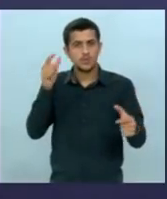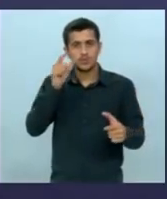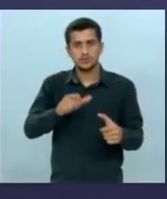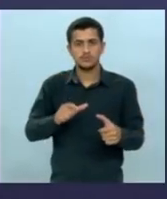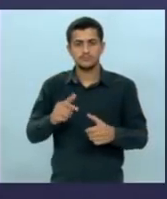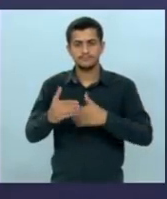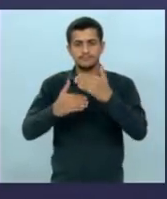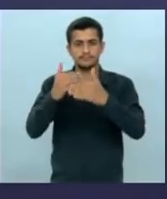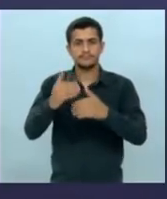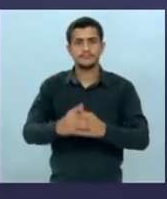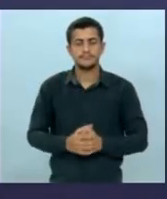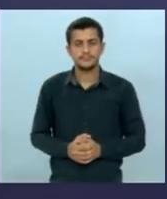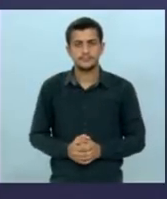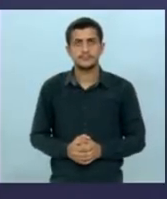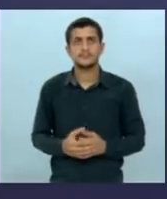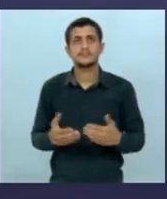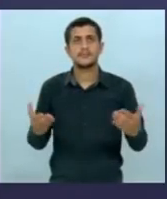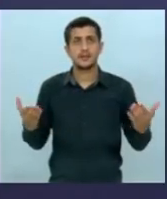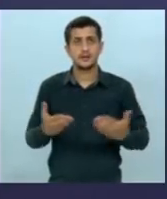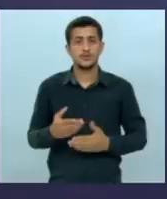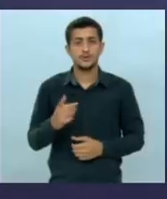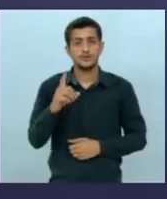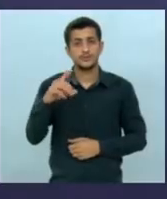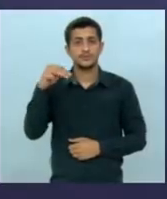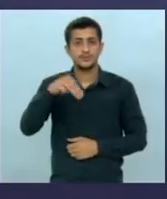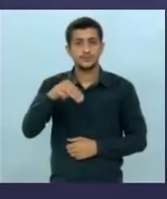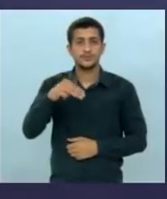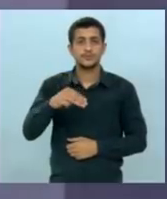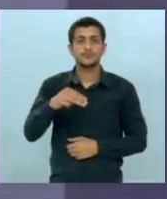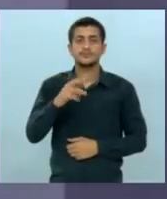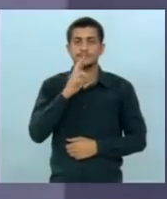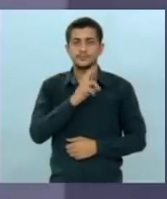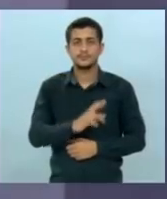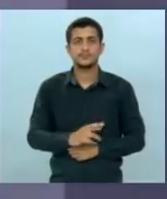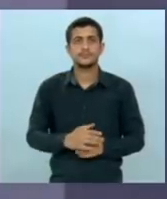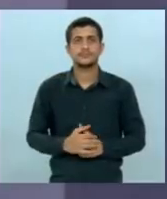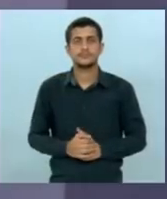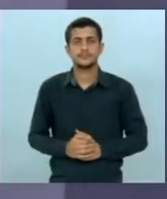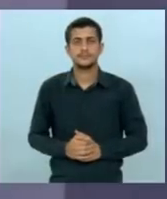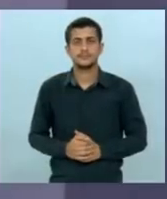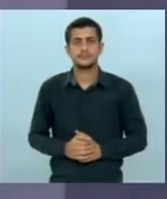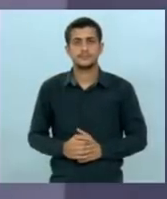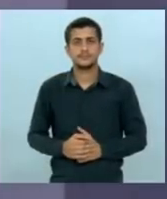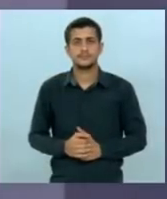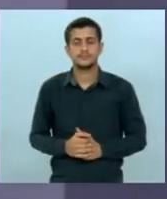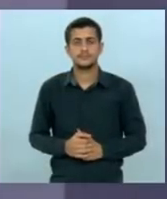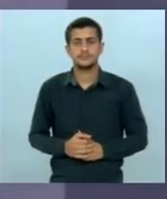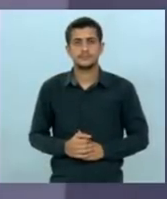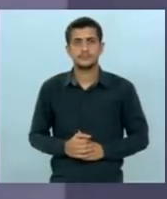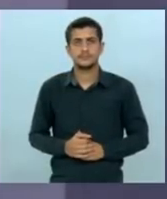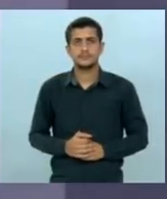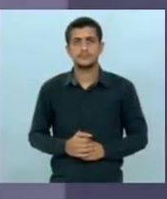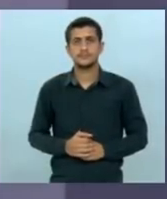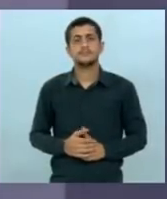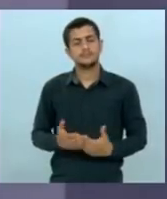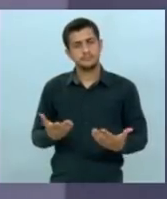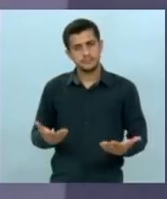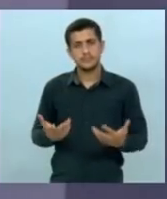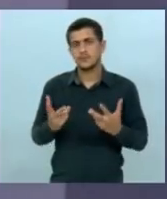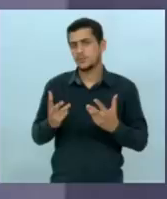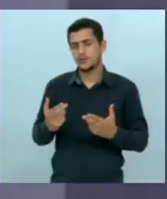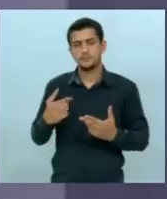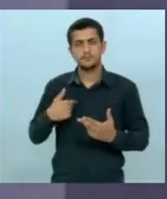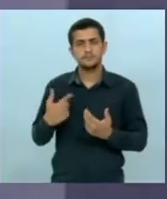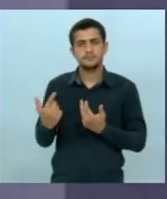desenvolvimento A partir de agora um minuto para a Tréplica Efetivamente Azambuja foi o que eu disse aqui